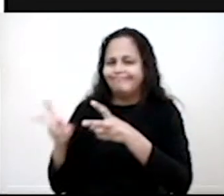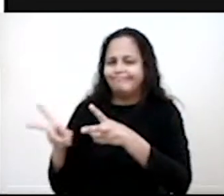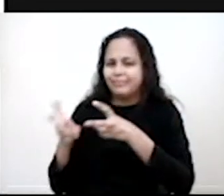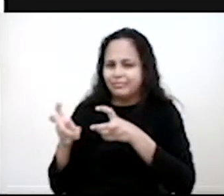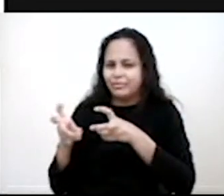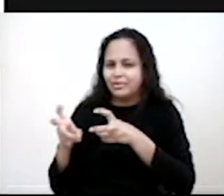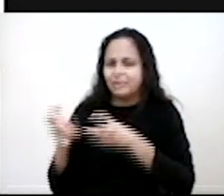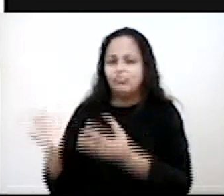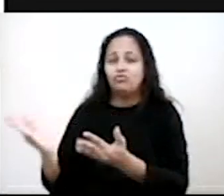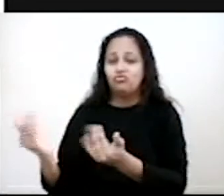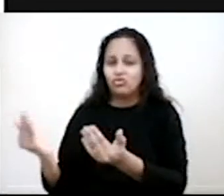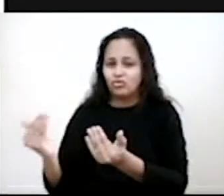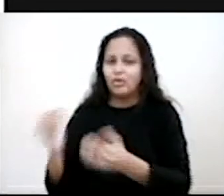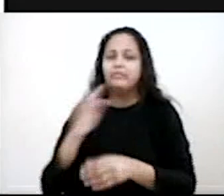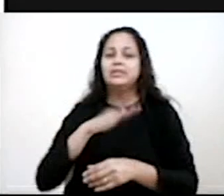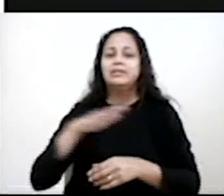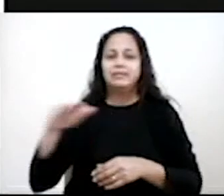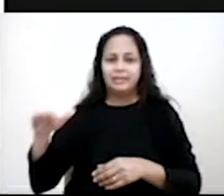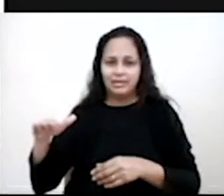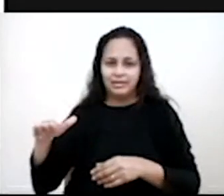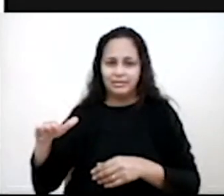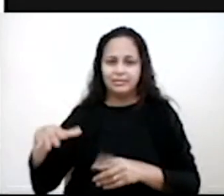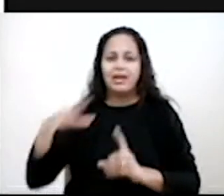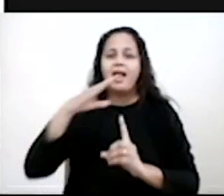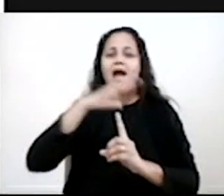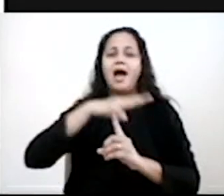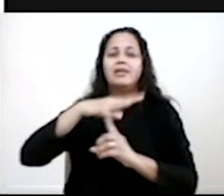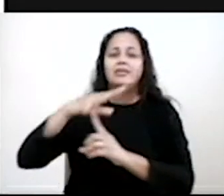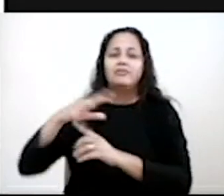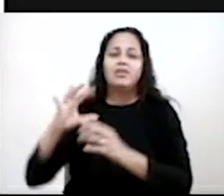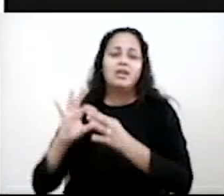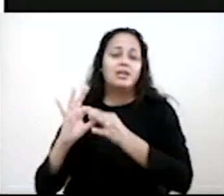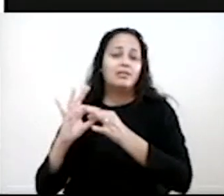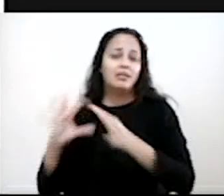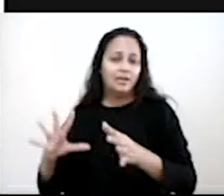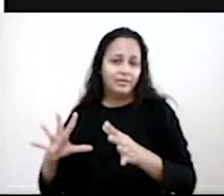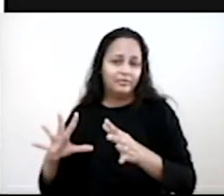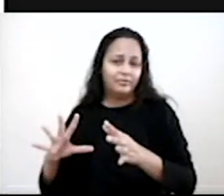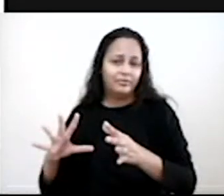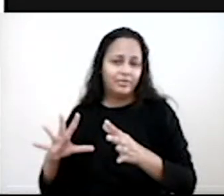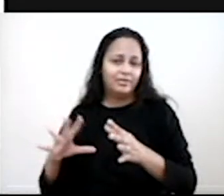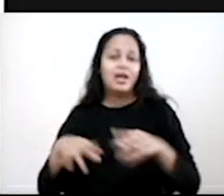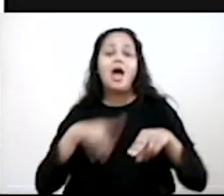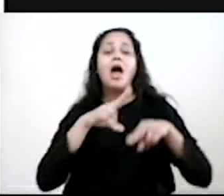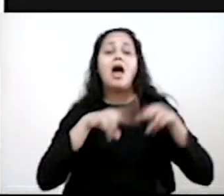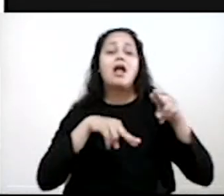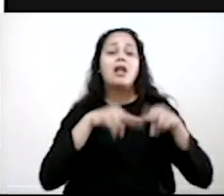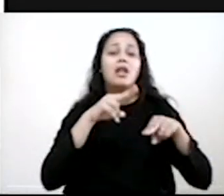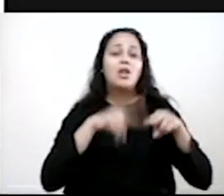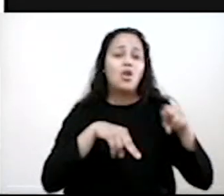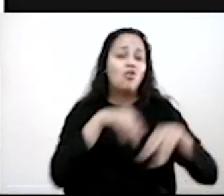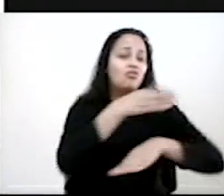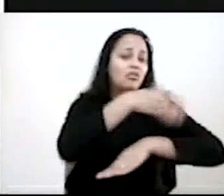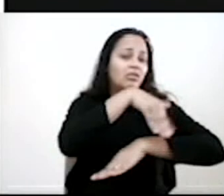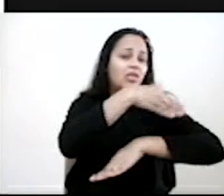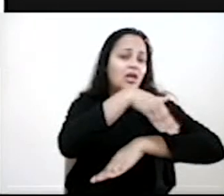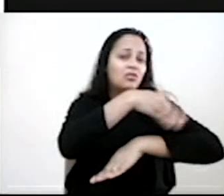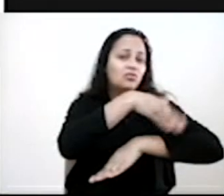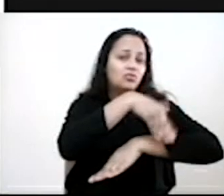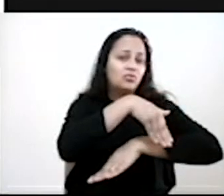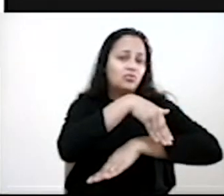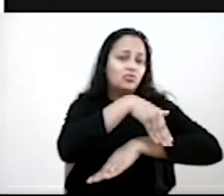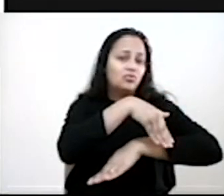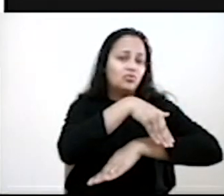crianças e adolescentes é mais comum, estão as feiras livres, comércios ambulantes, estão vendendo as coisas na